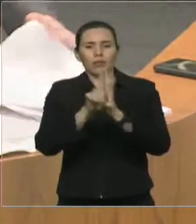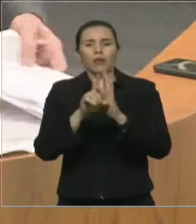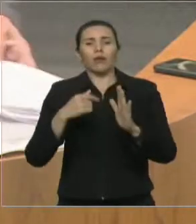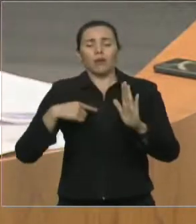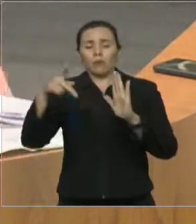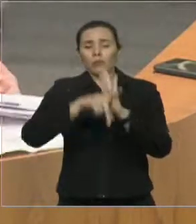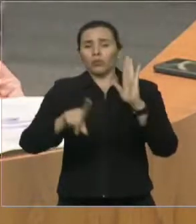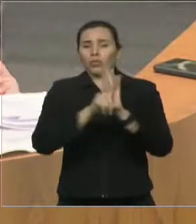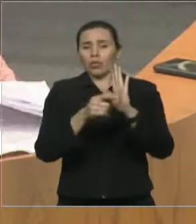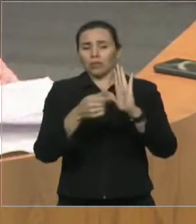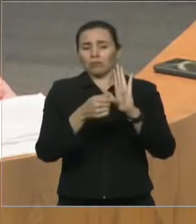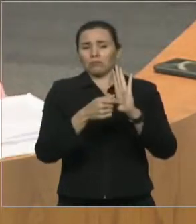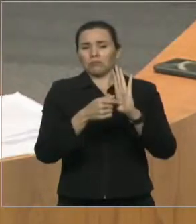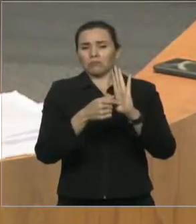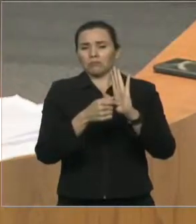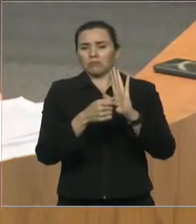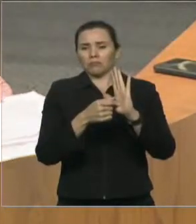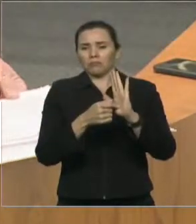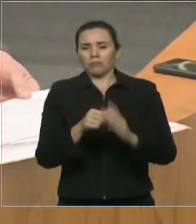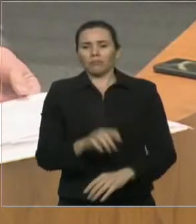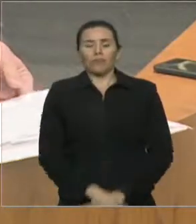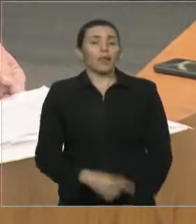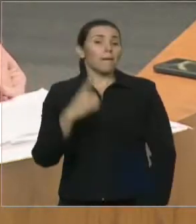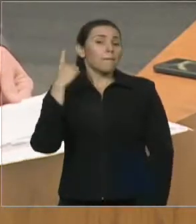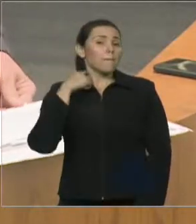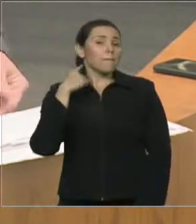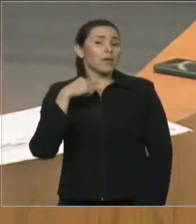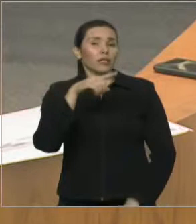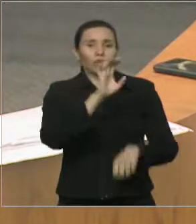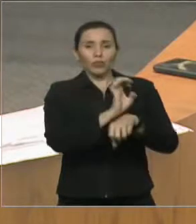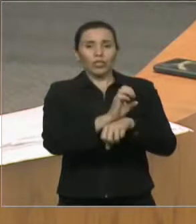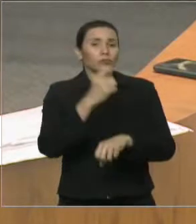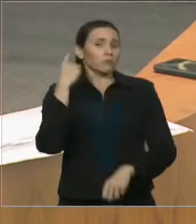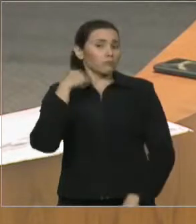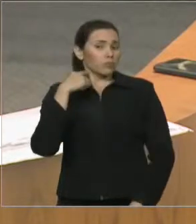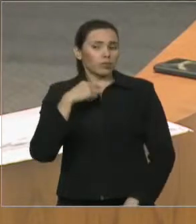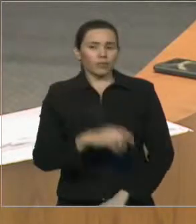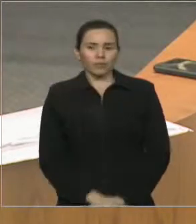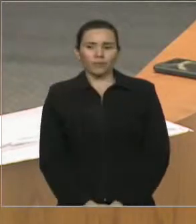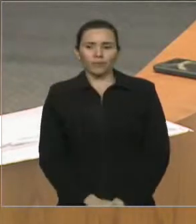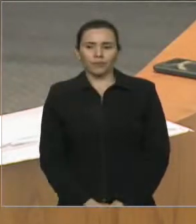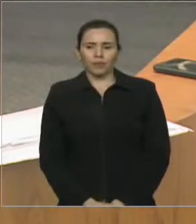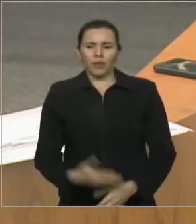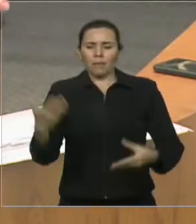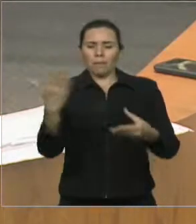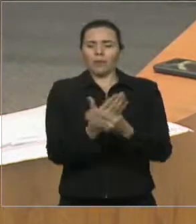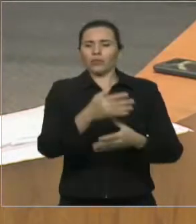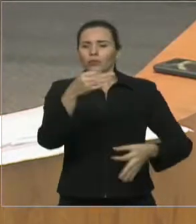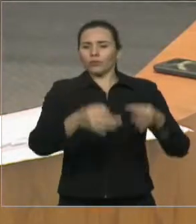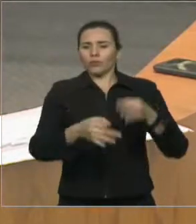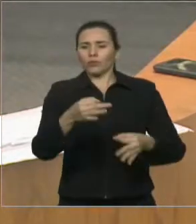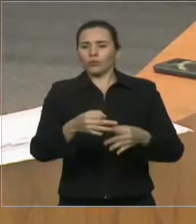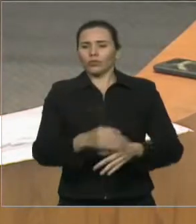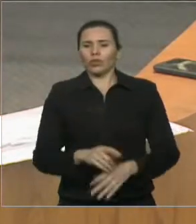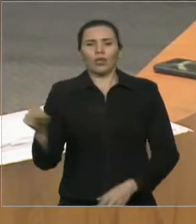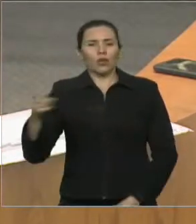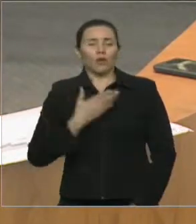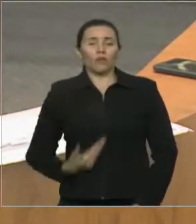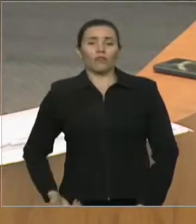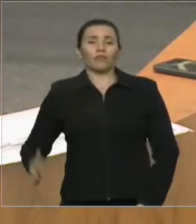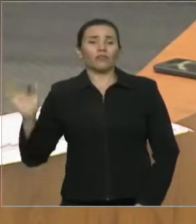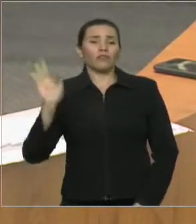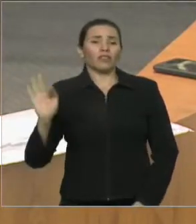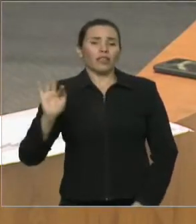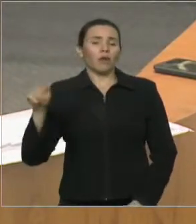lei de Minas Gerais, que entrou na justiça para a nação pagar, e a nação não vai pagar, deputado Zé